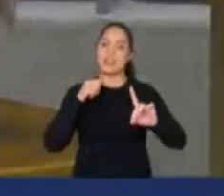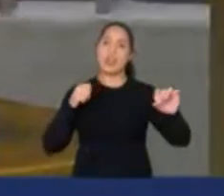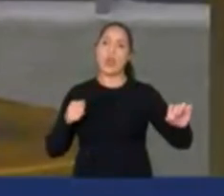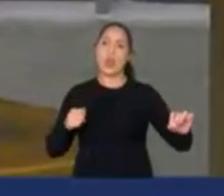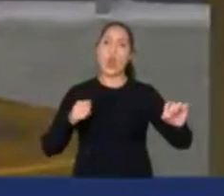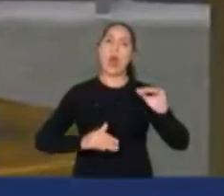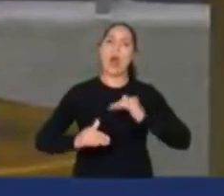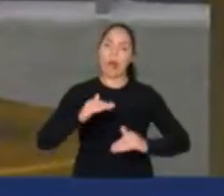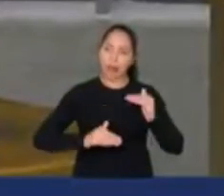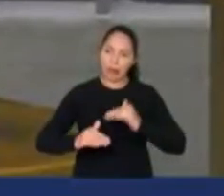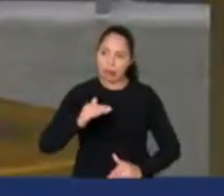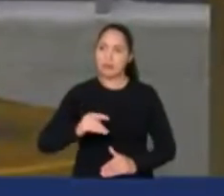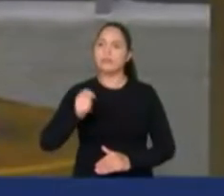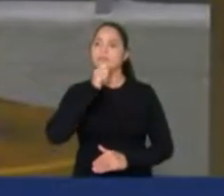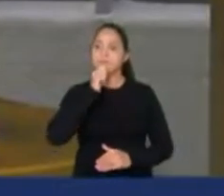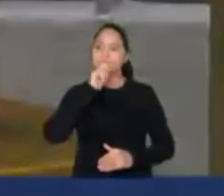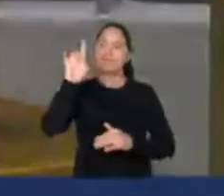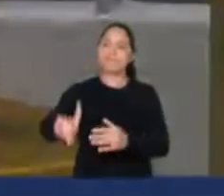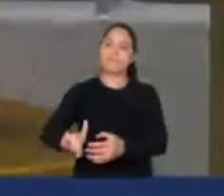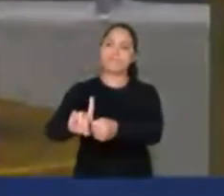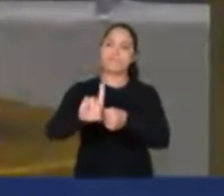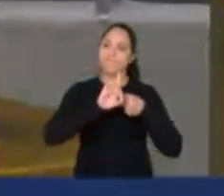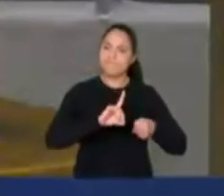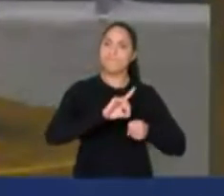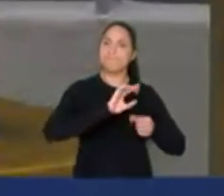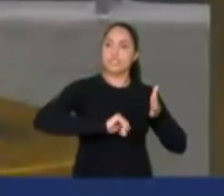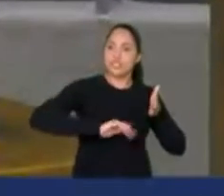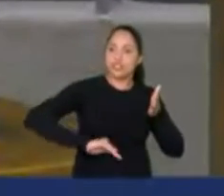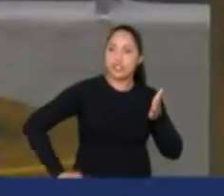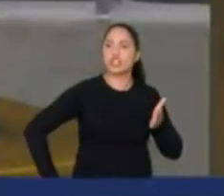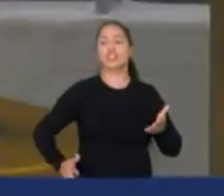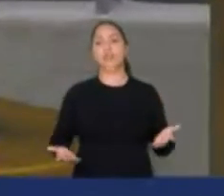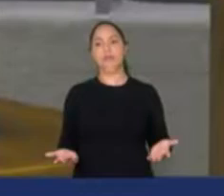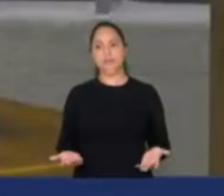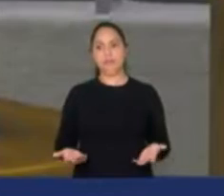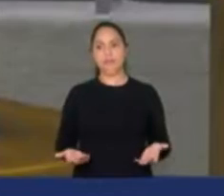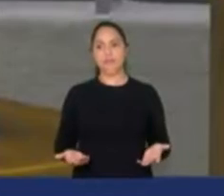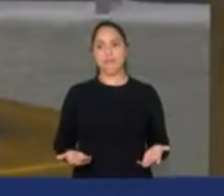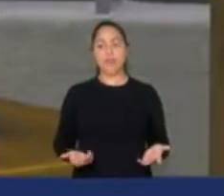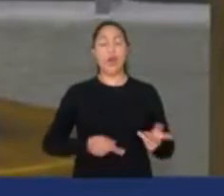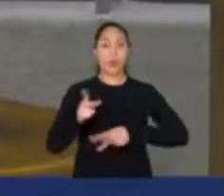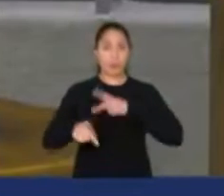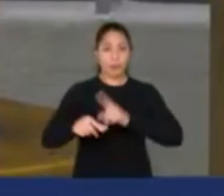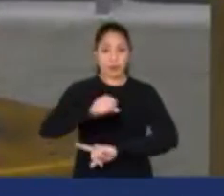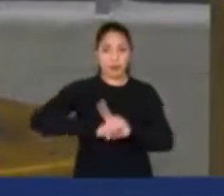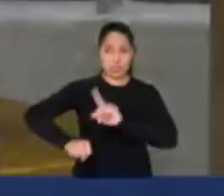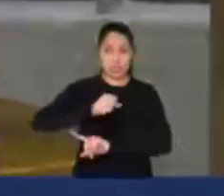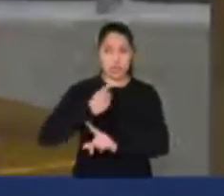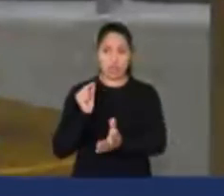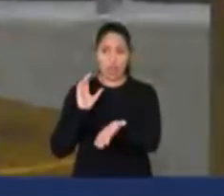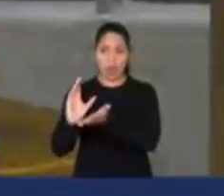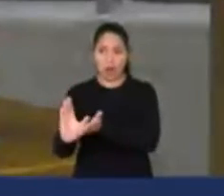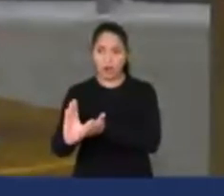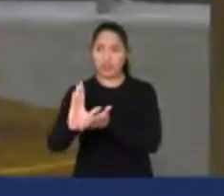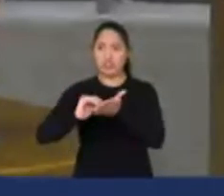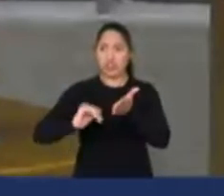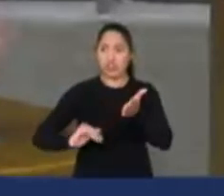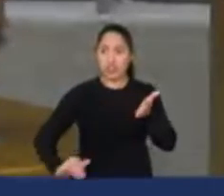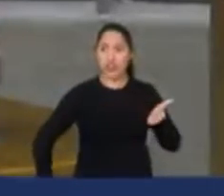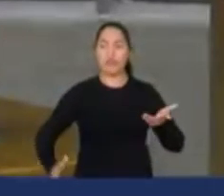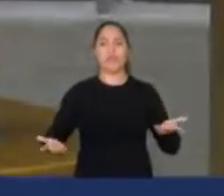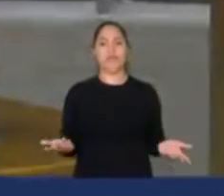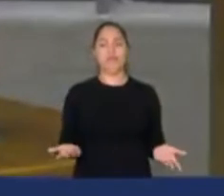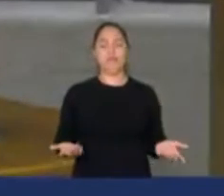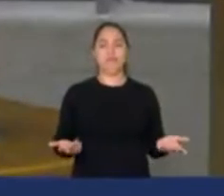se mantém uma LDO que retira direitos e dinheiro das áreas sociais, se mantém uma LDO que dá 3